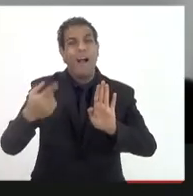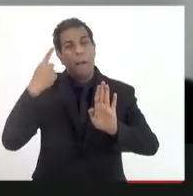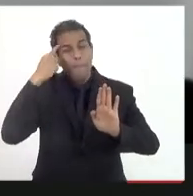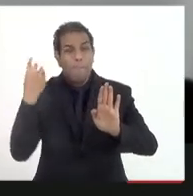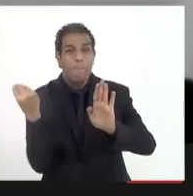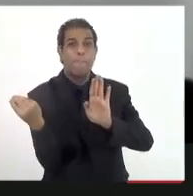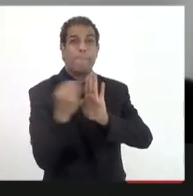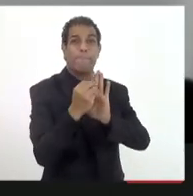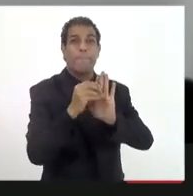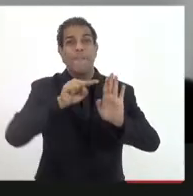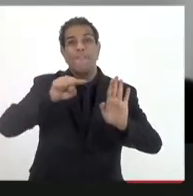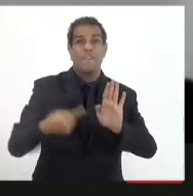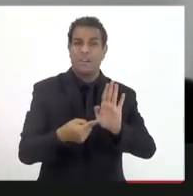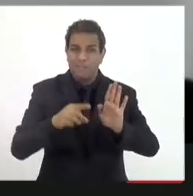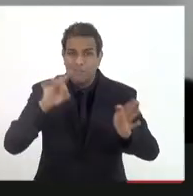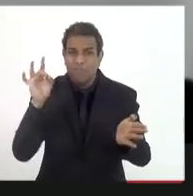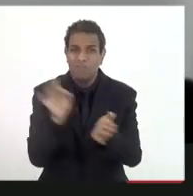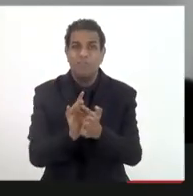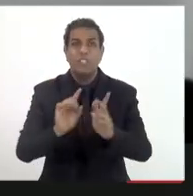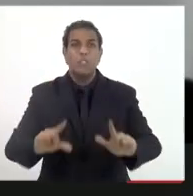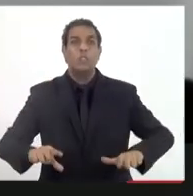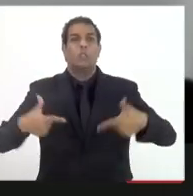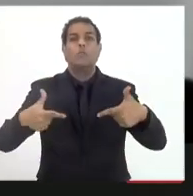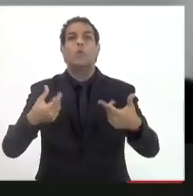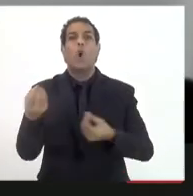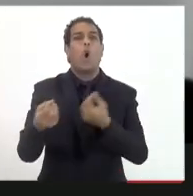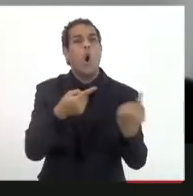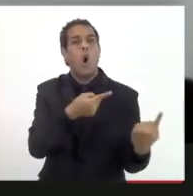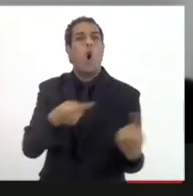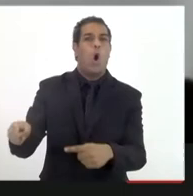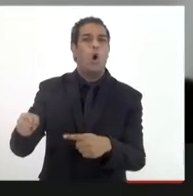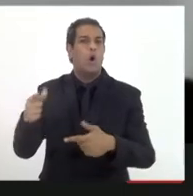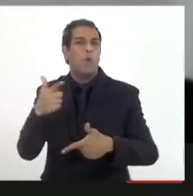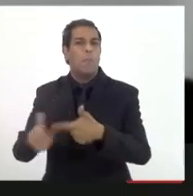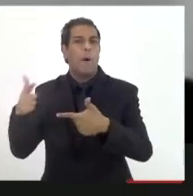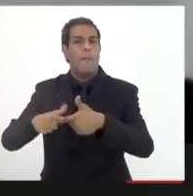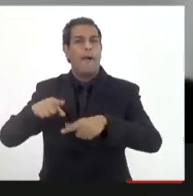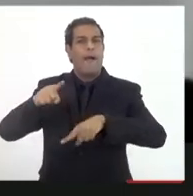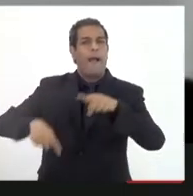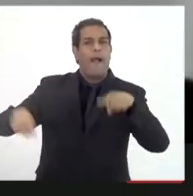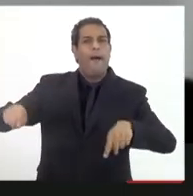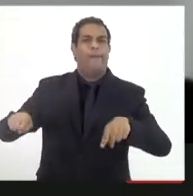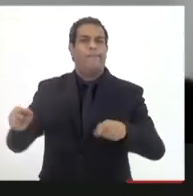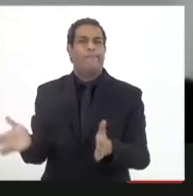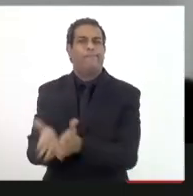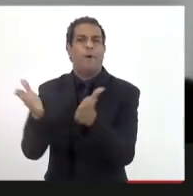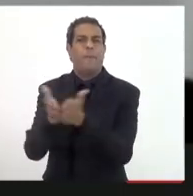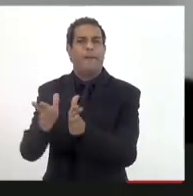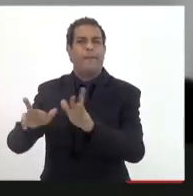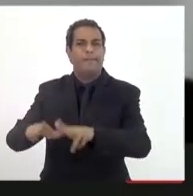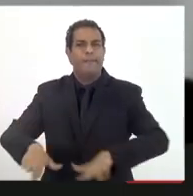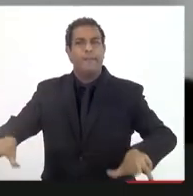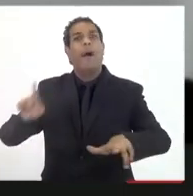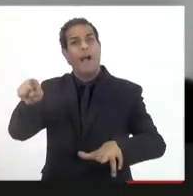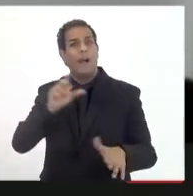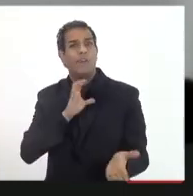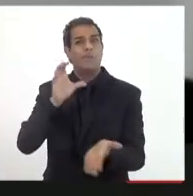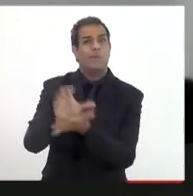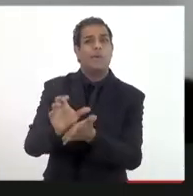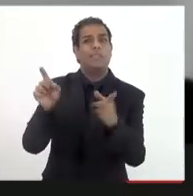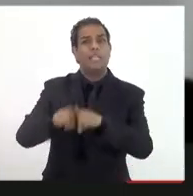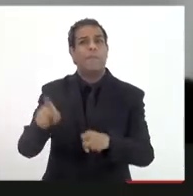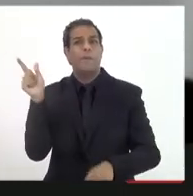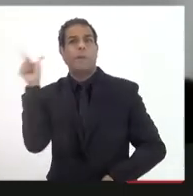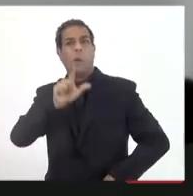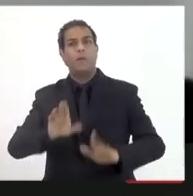apresentaria, vírgula, bem como as ações de enfrentamento às desigualdades, à pobreza e à miséria. Isso é investimento estruturante,